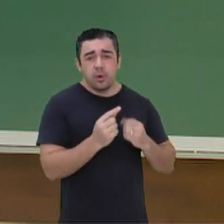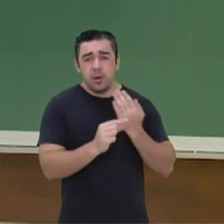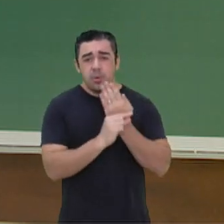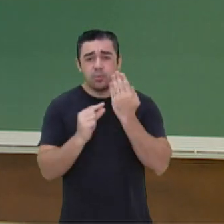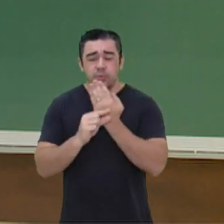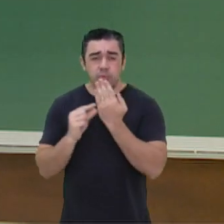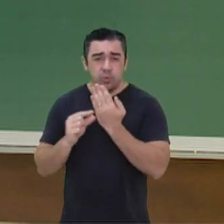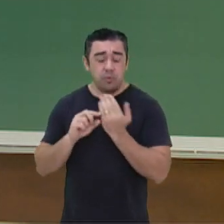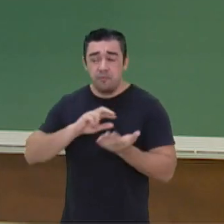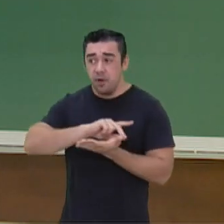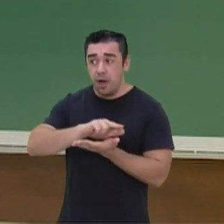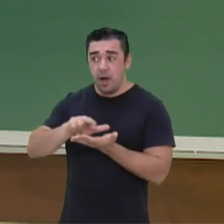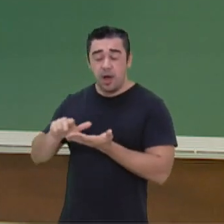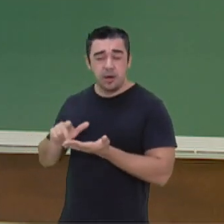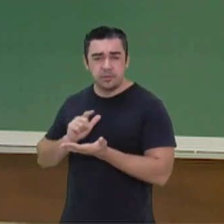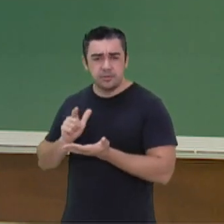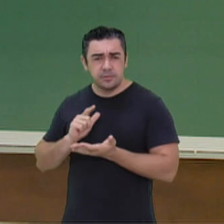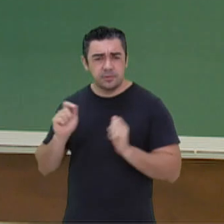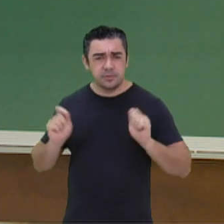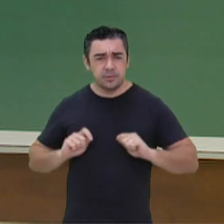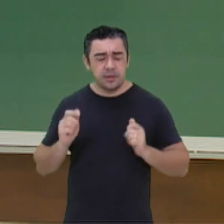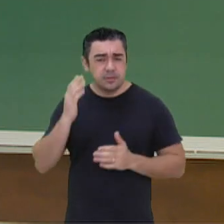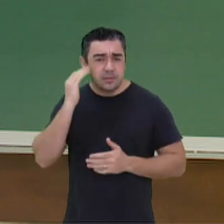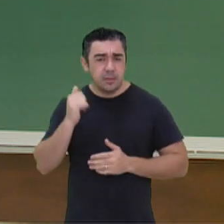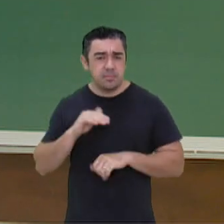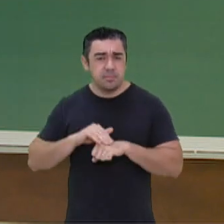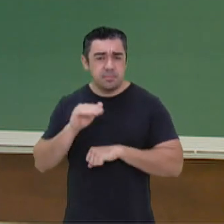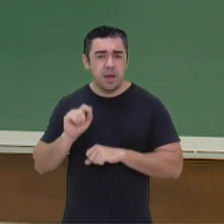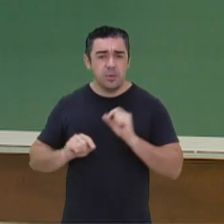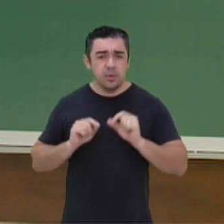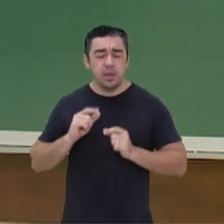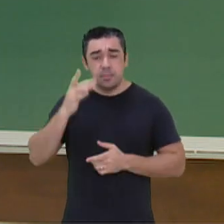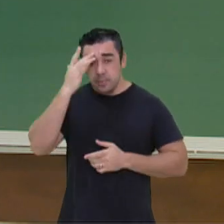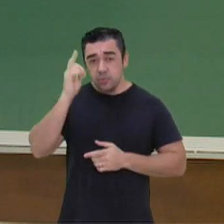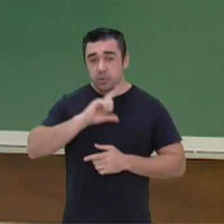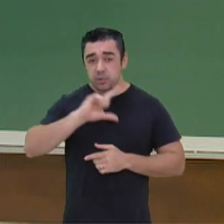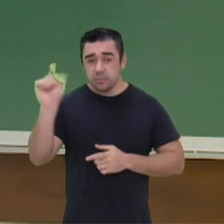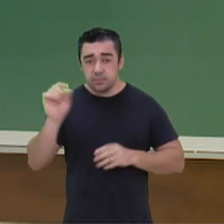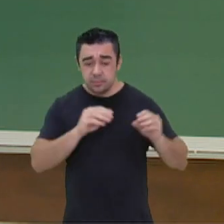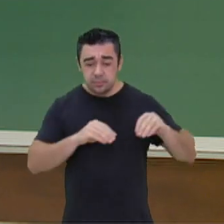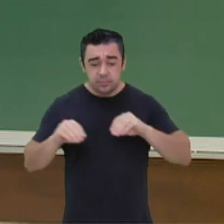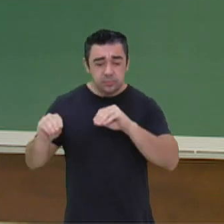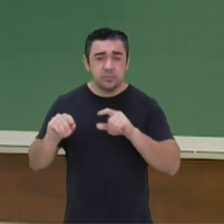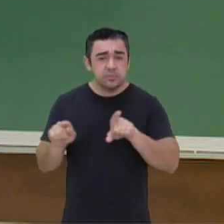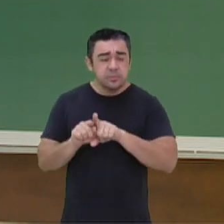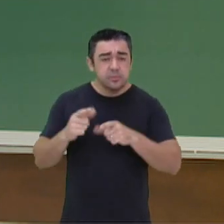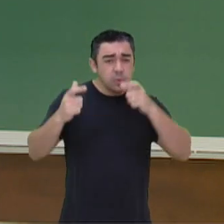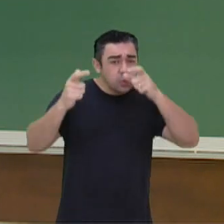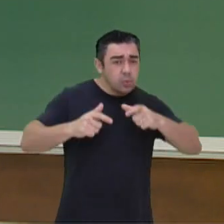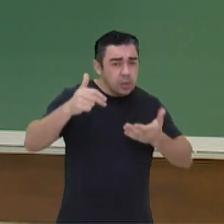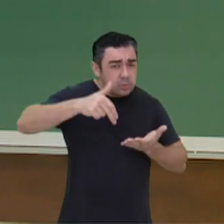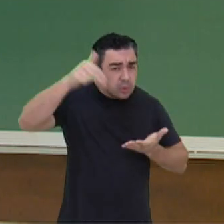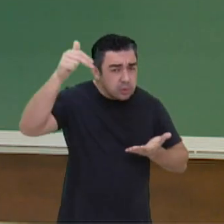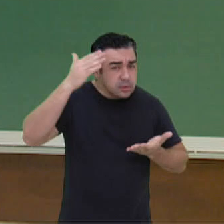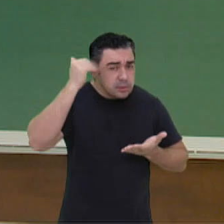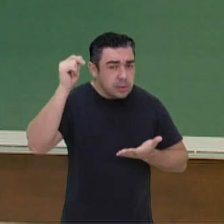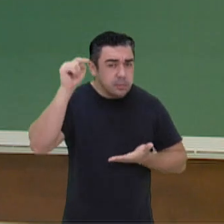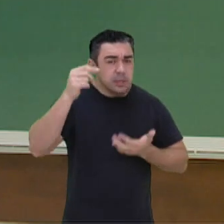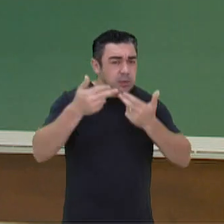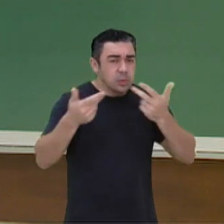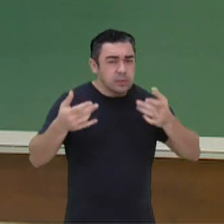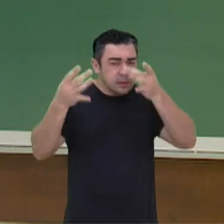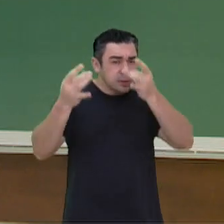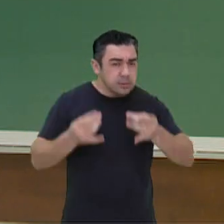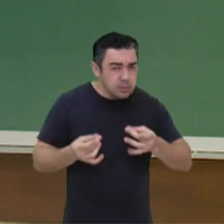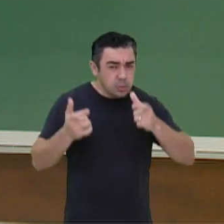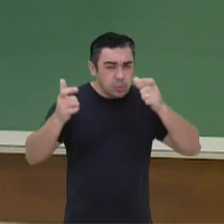muitos outros que nós temos. Procure aí saber mais sobre os retirantes, sobre a caratinga, sobre o Nordeste, os